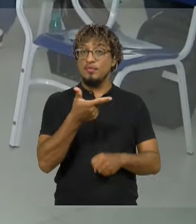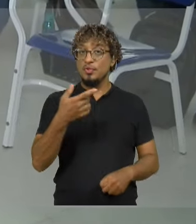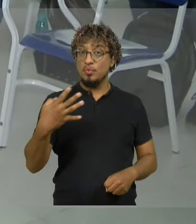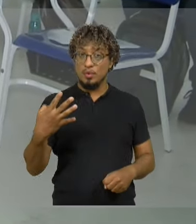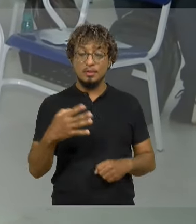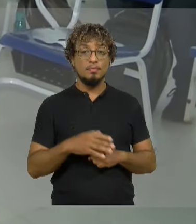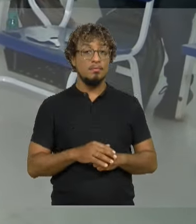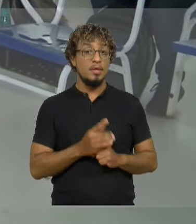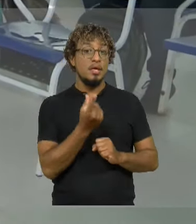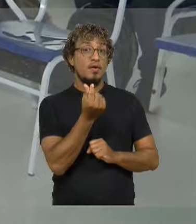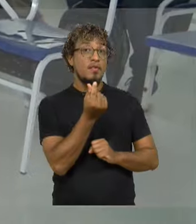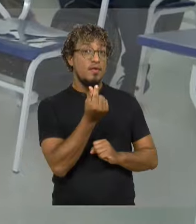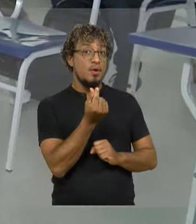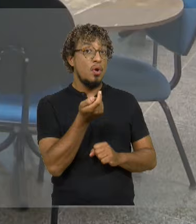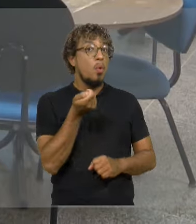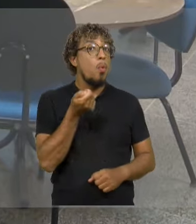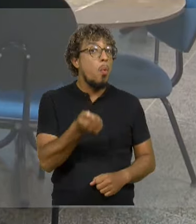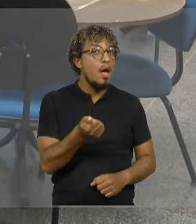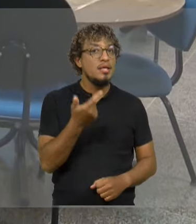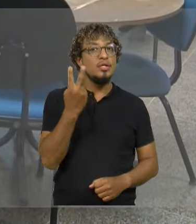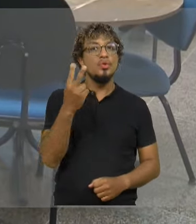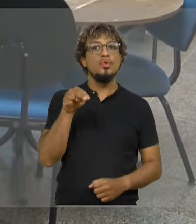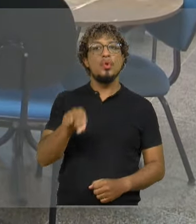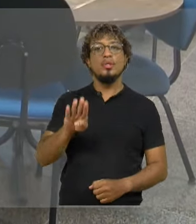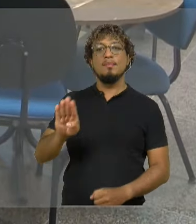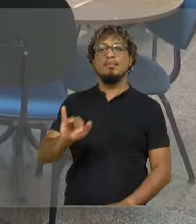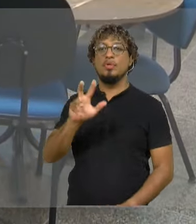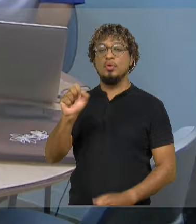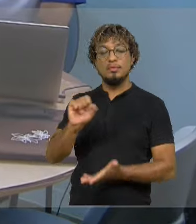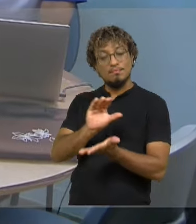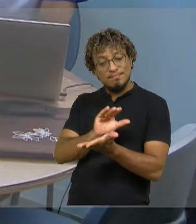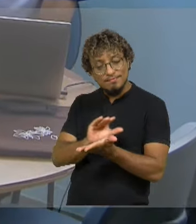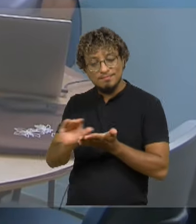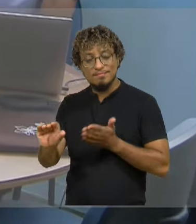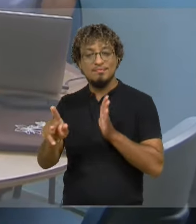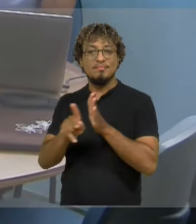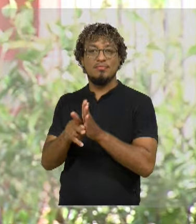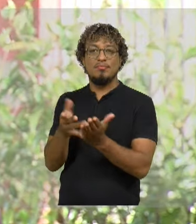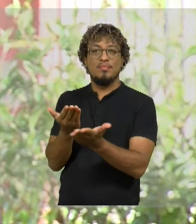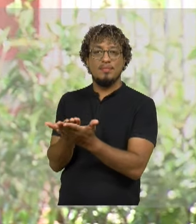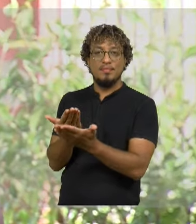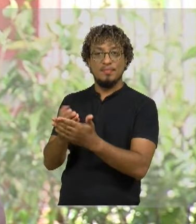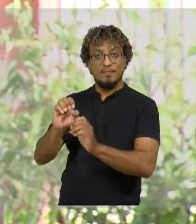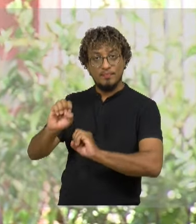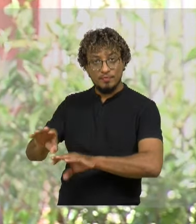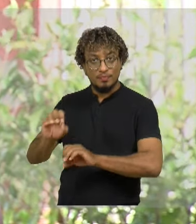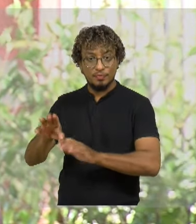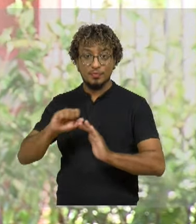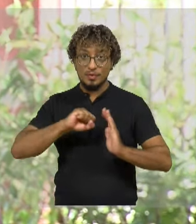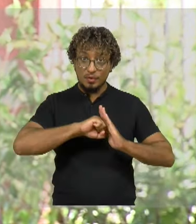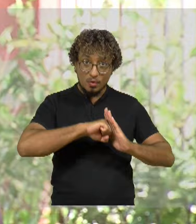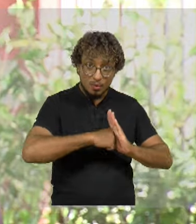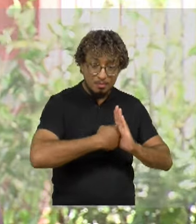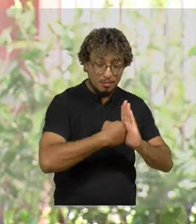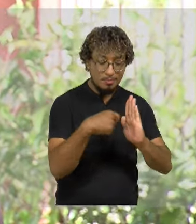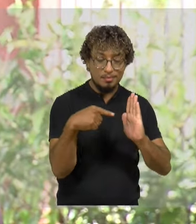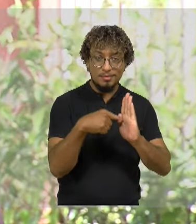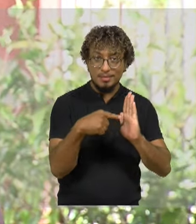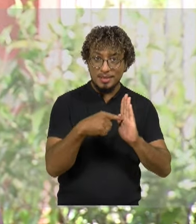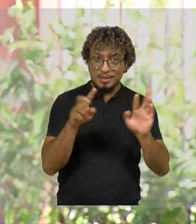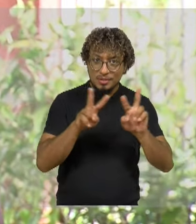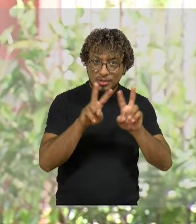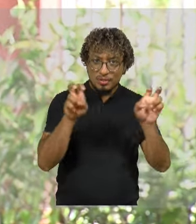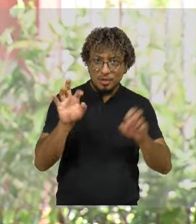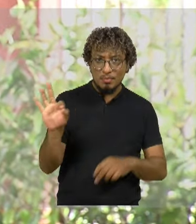Desse valor, quase R 2 bilhões seriam direcionados à pasta da educação. A restrição orçamentária referente